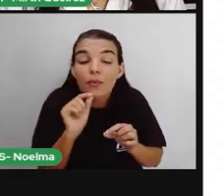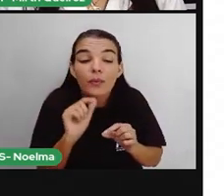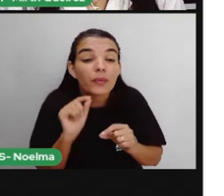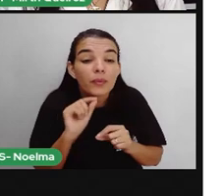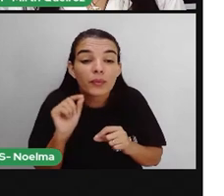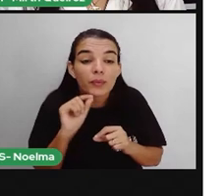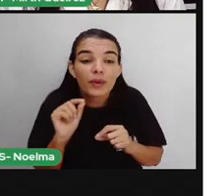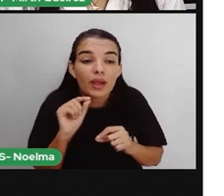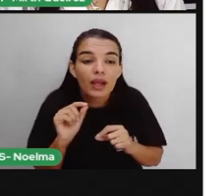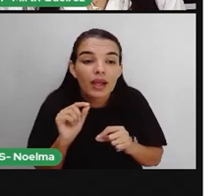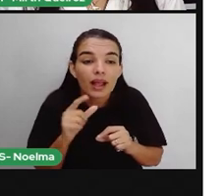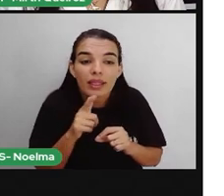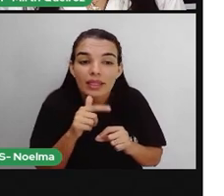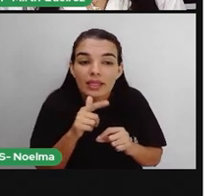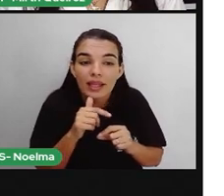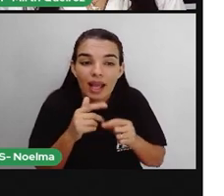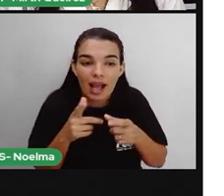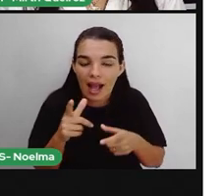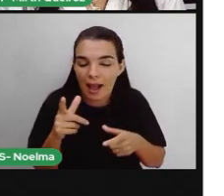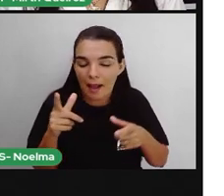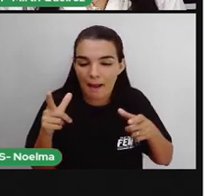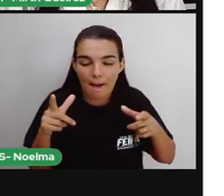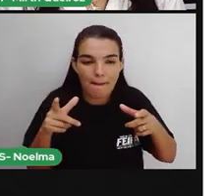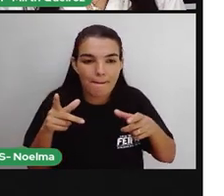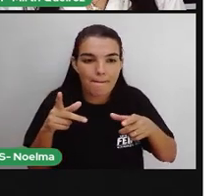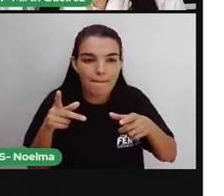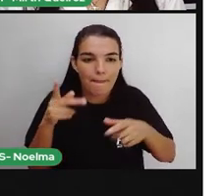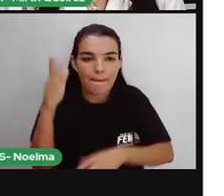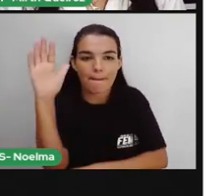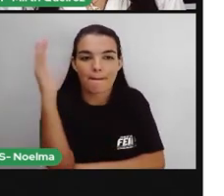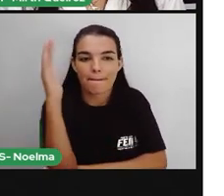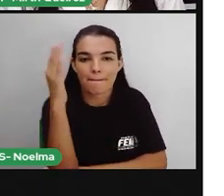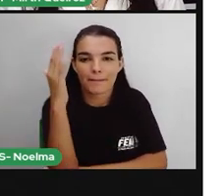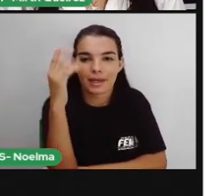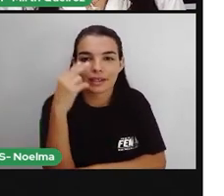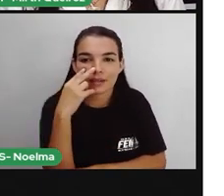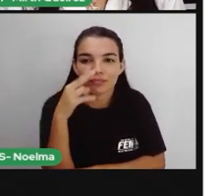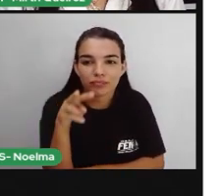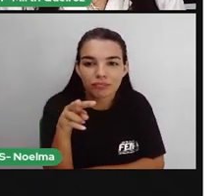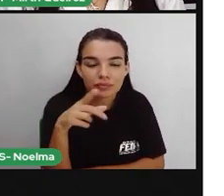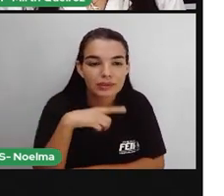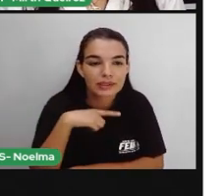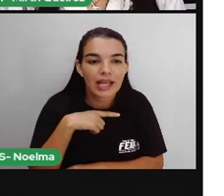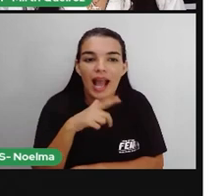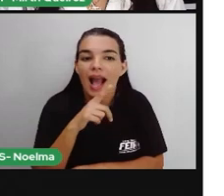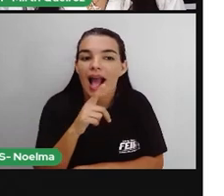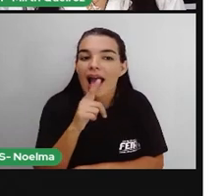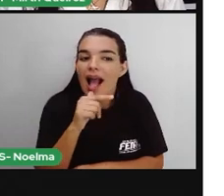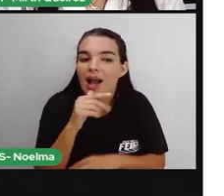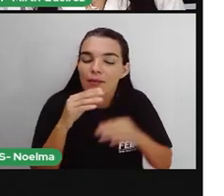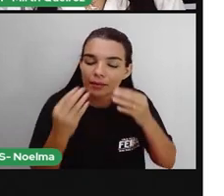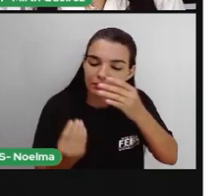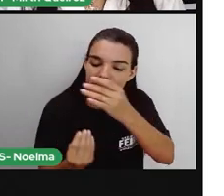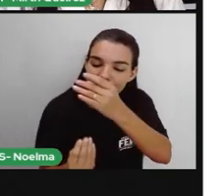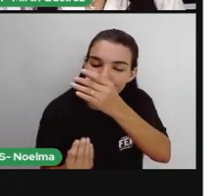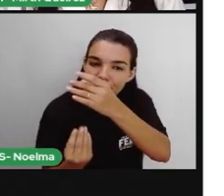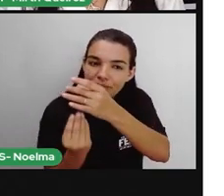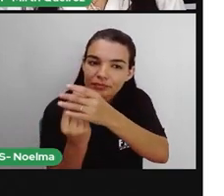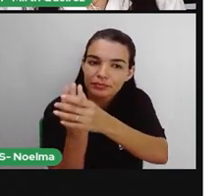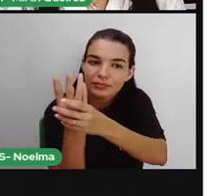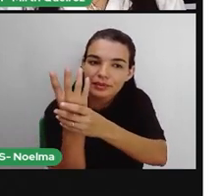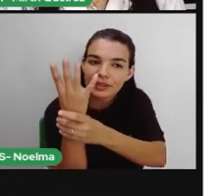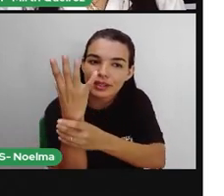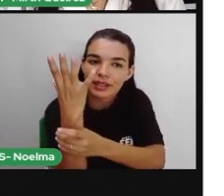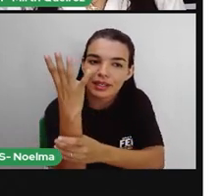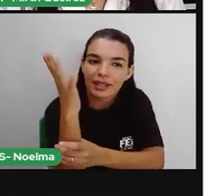localidade, como os vegetais aquáticos. Aí, a gente tem um exemplo aí do Aguapé, né? Mas ainda temos a Erra de Santa Luzia,